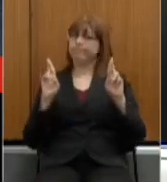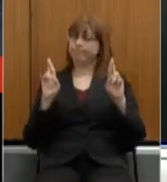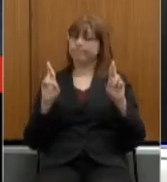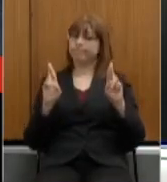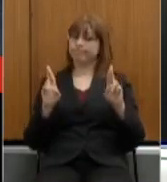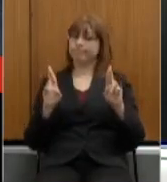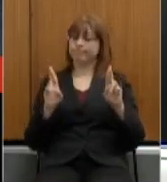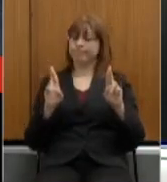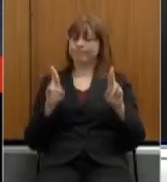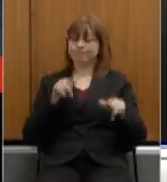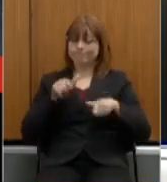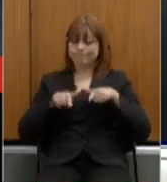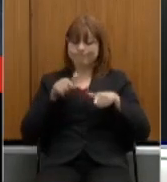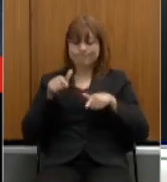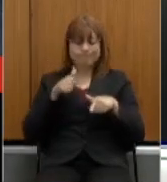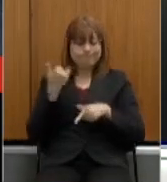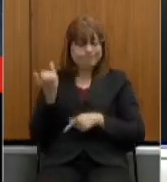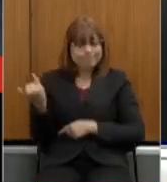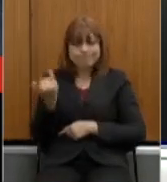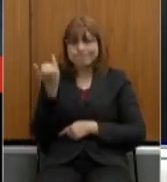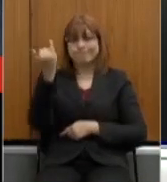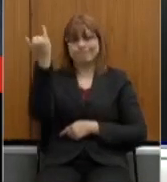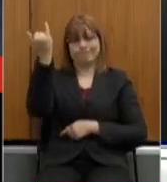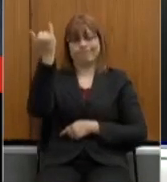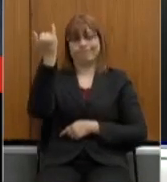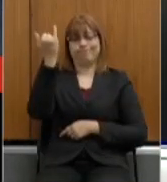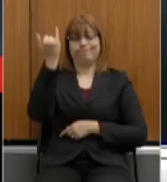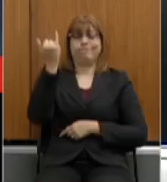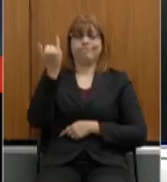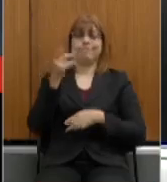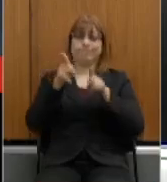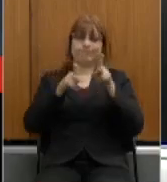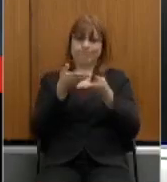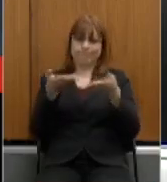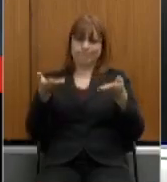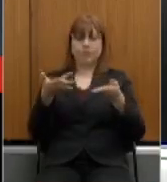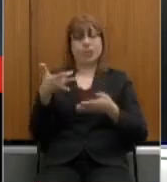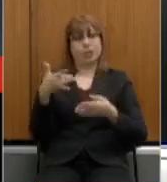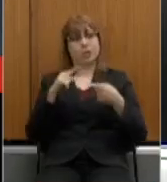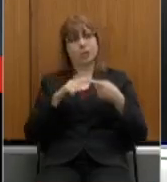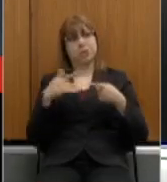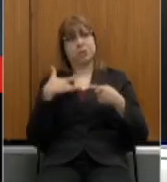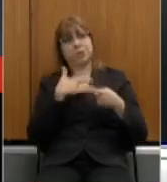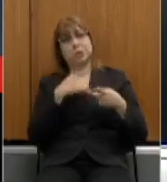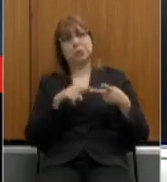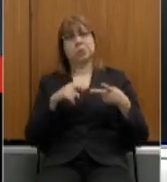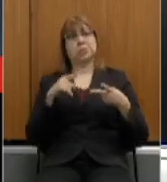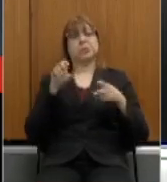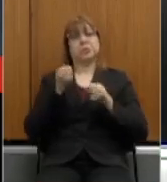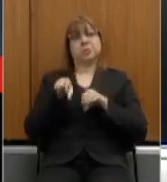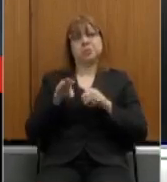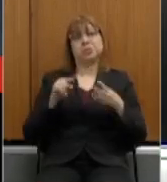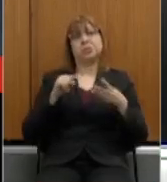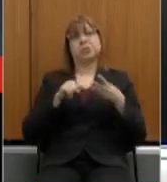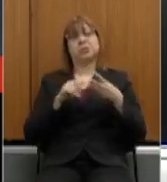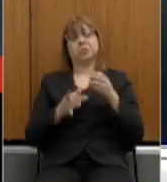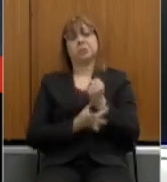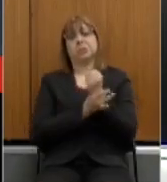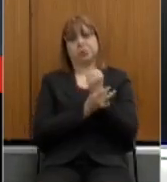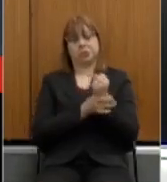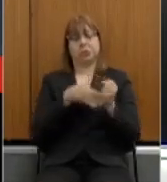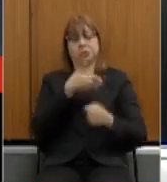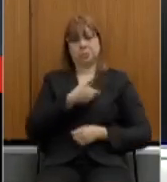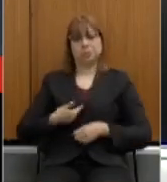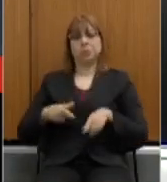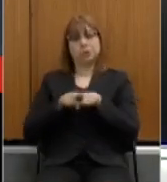atividades essenciais à população, como saúde, educação, segurança pública e também acesso